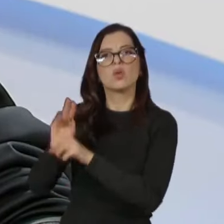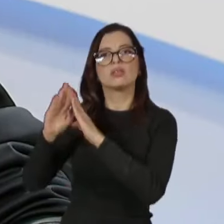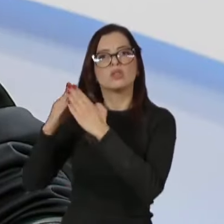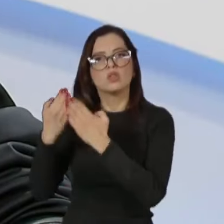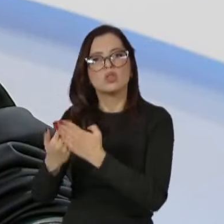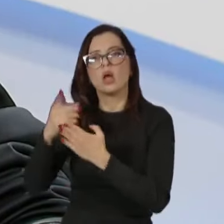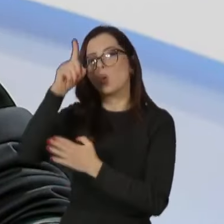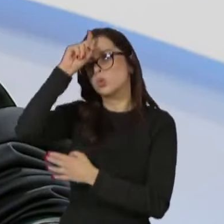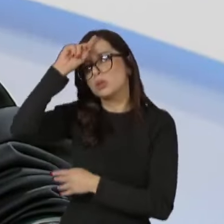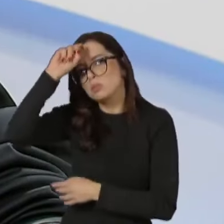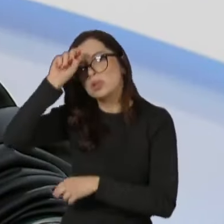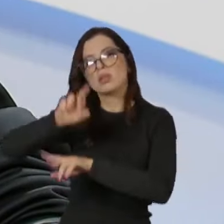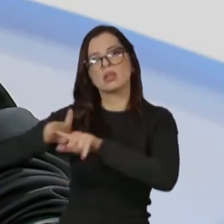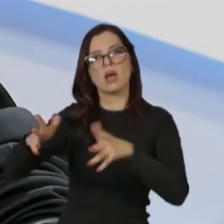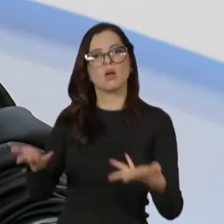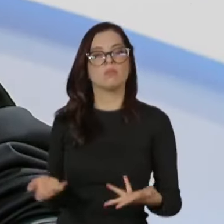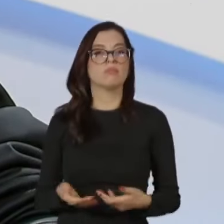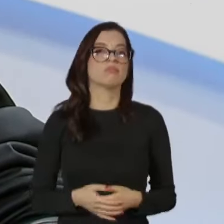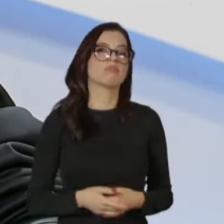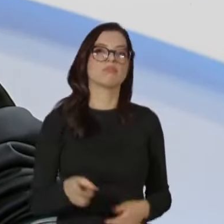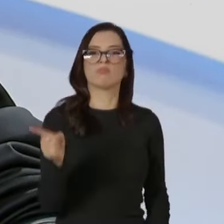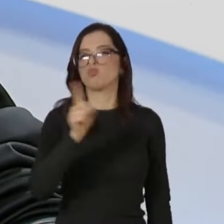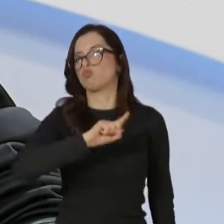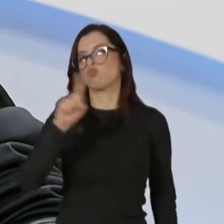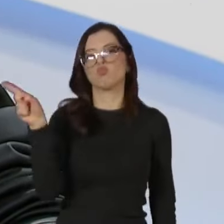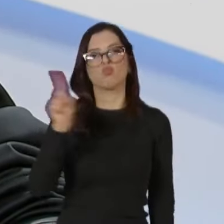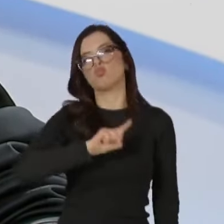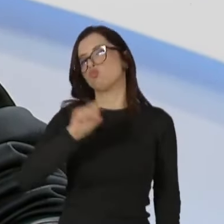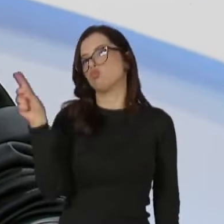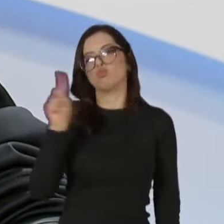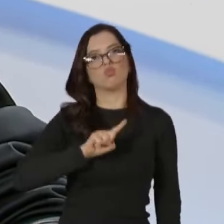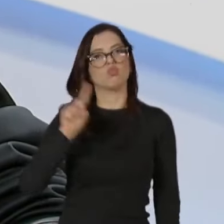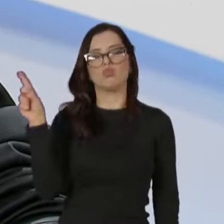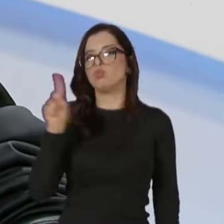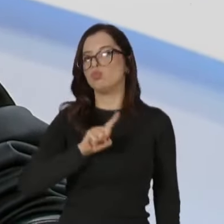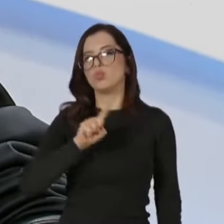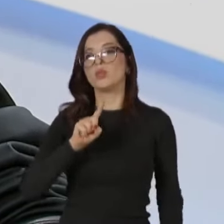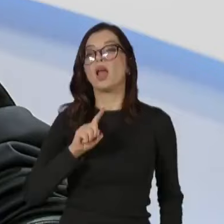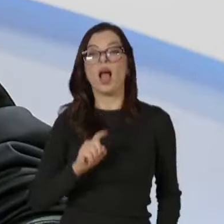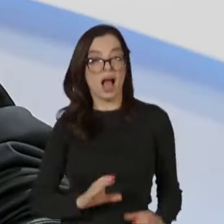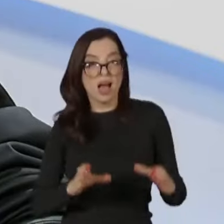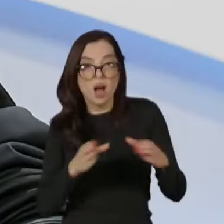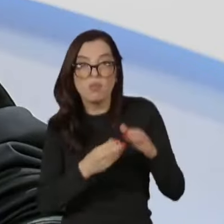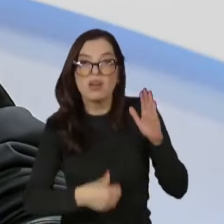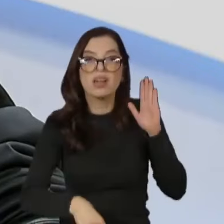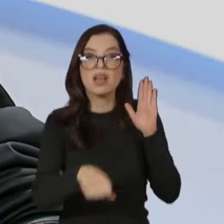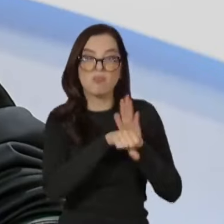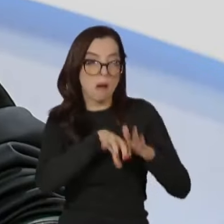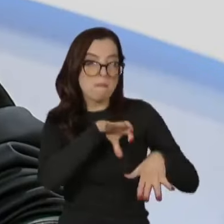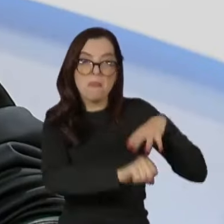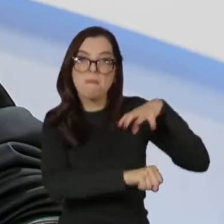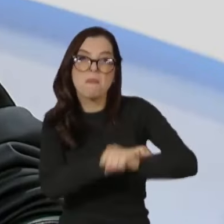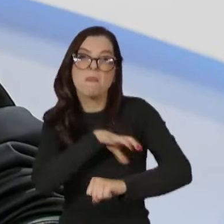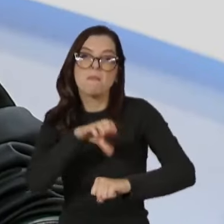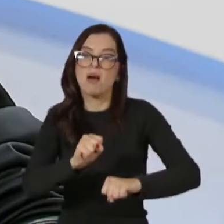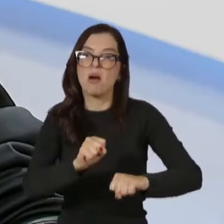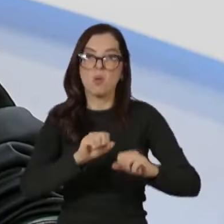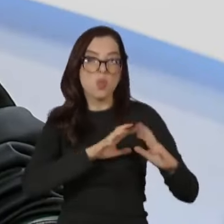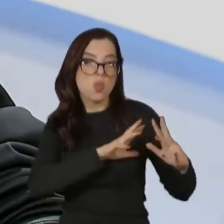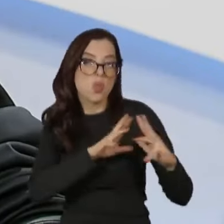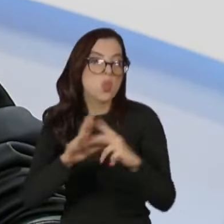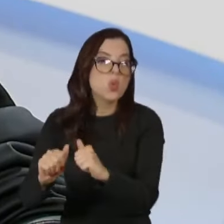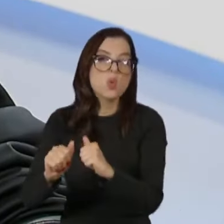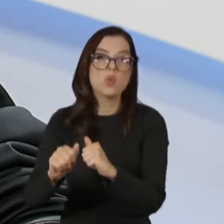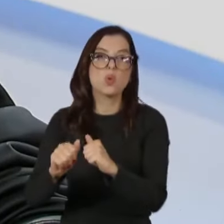época em que o crime organizado tomou conta de quase tudo nesse país. É infiltrado na política. Tem política